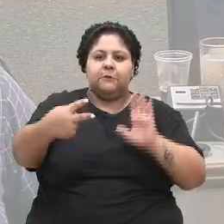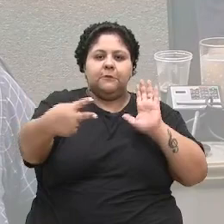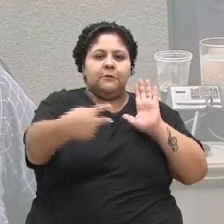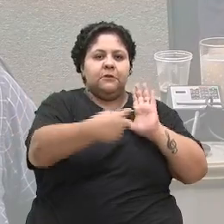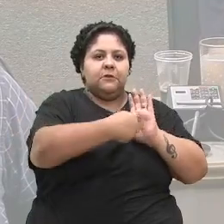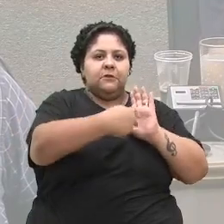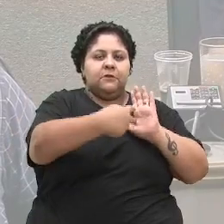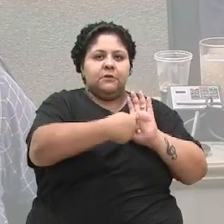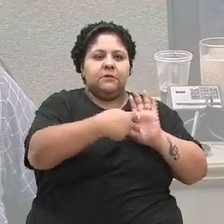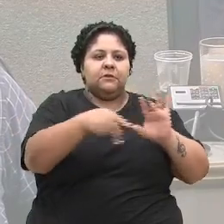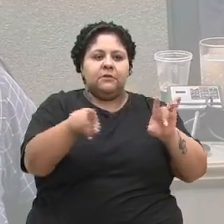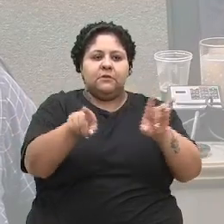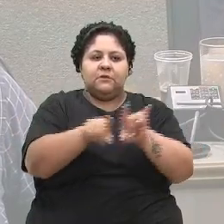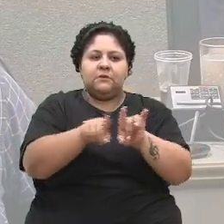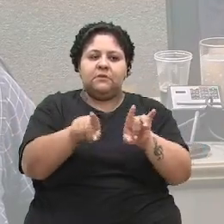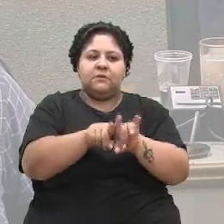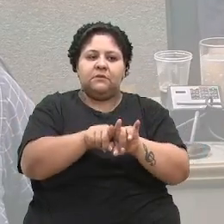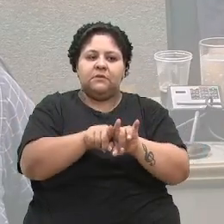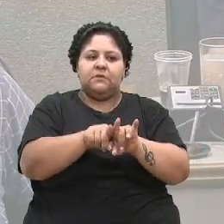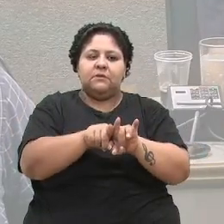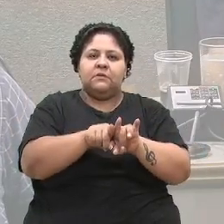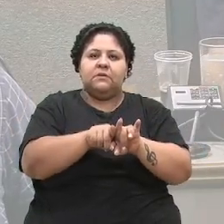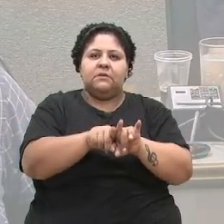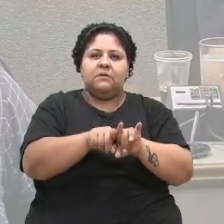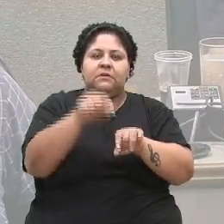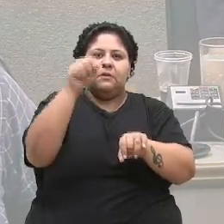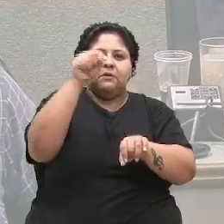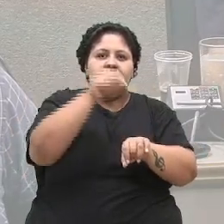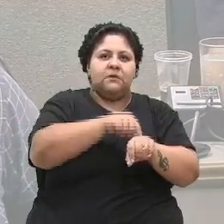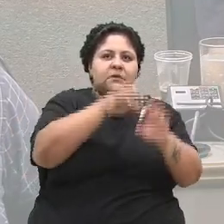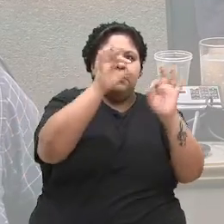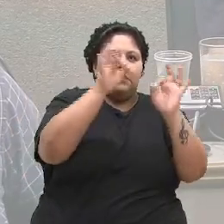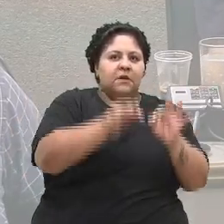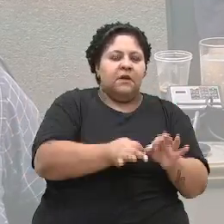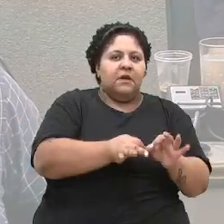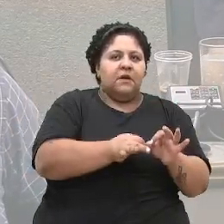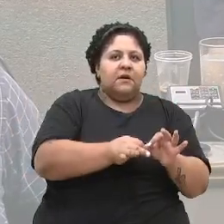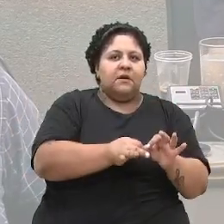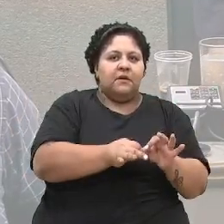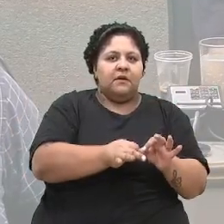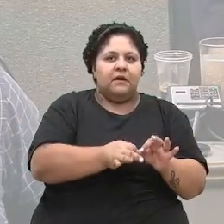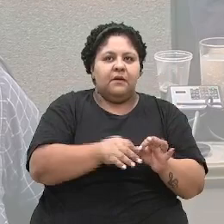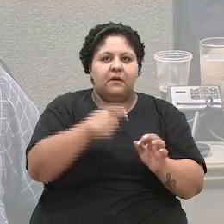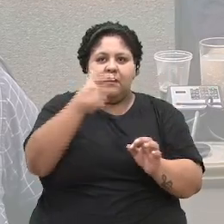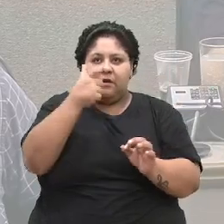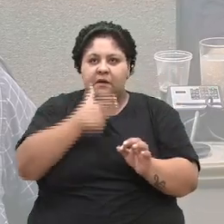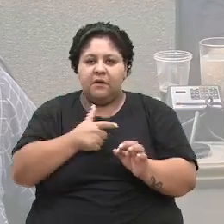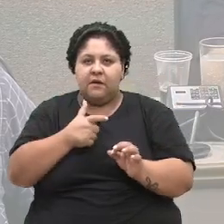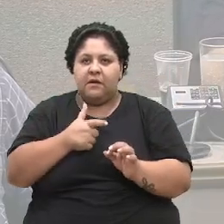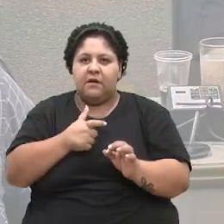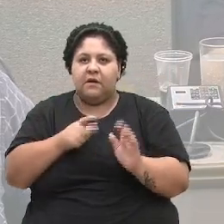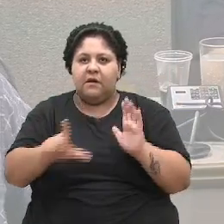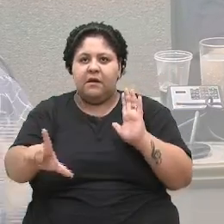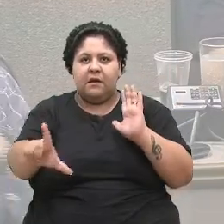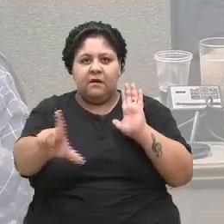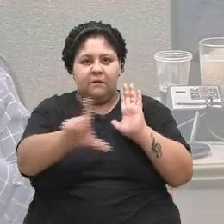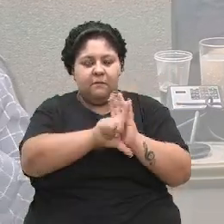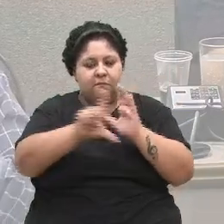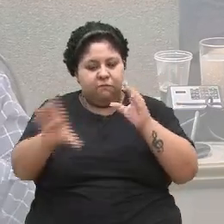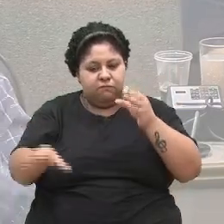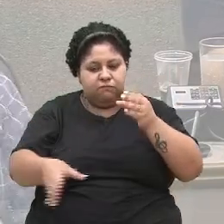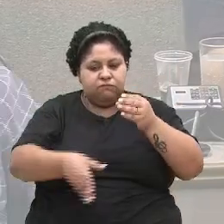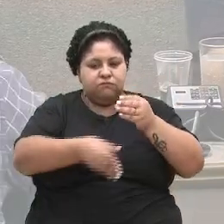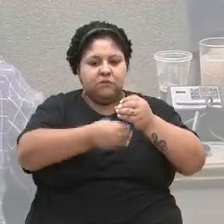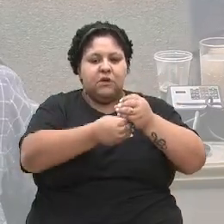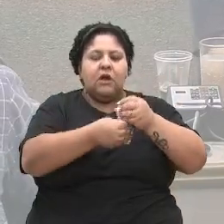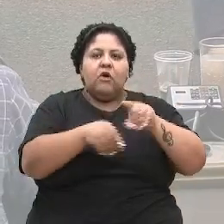imediata. Então, em momento oportuno, estarei votando favorável. Acho que é mais uma lei que vem no sentido de complementar o que